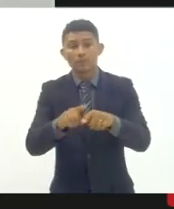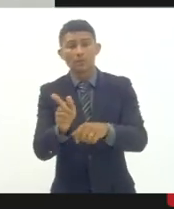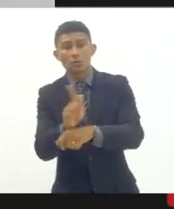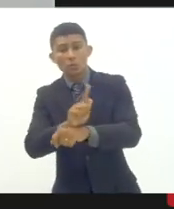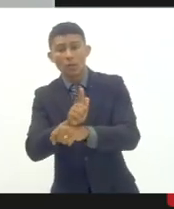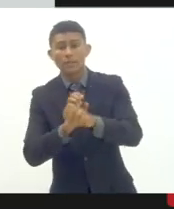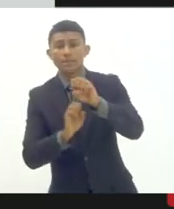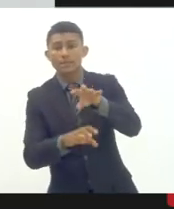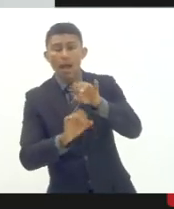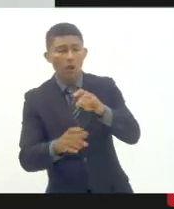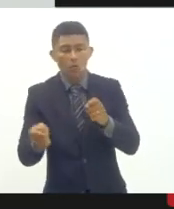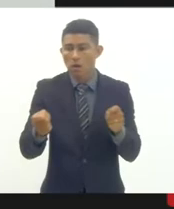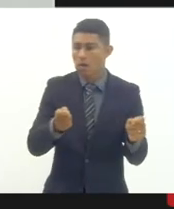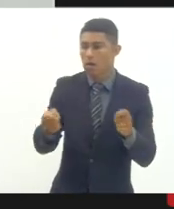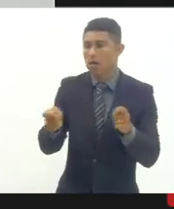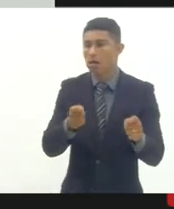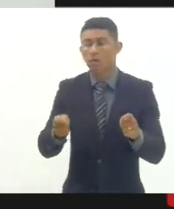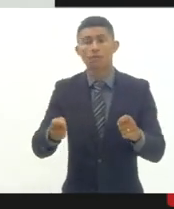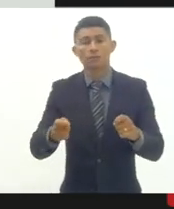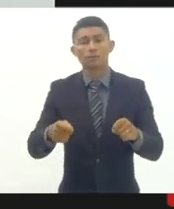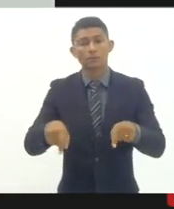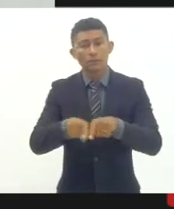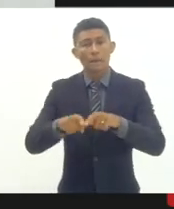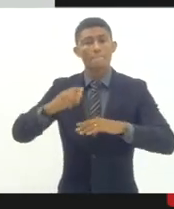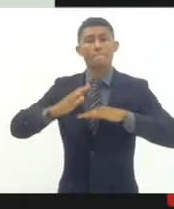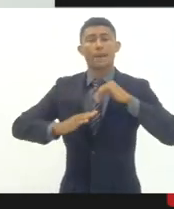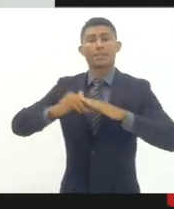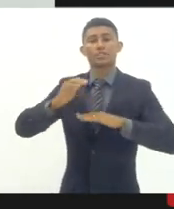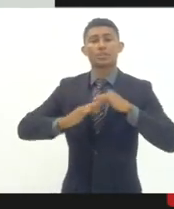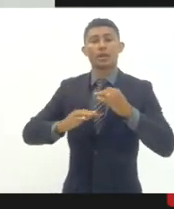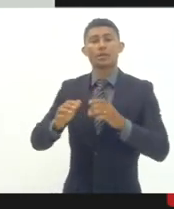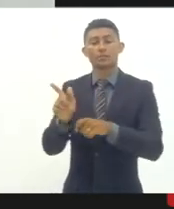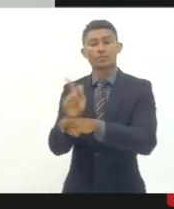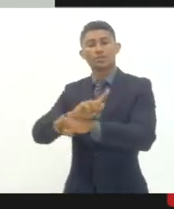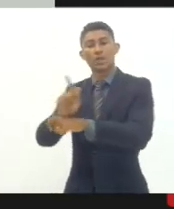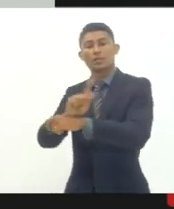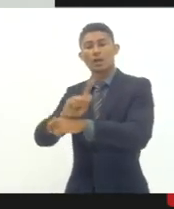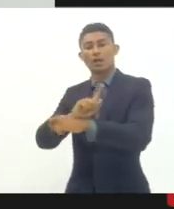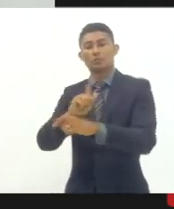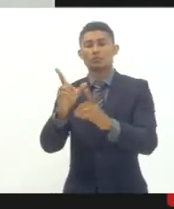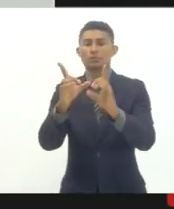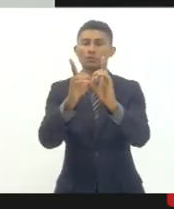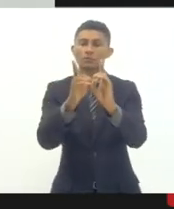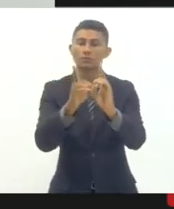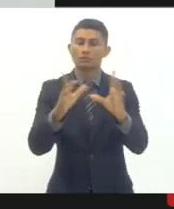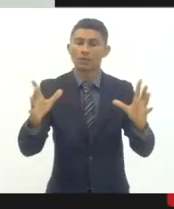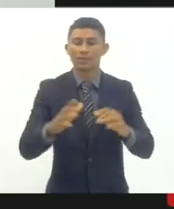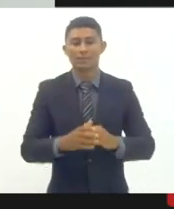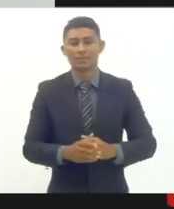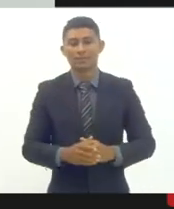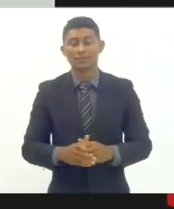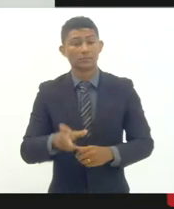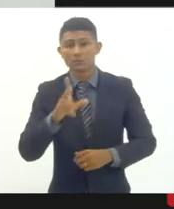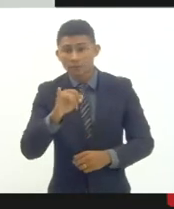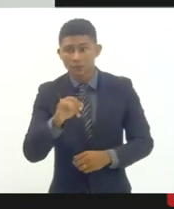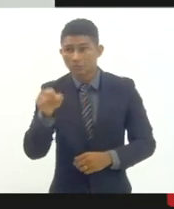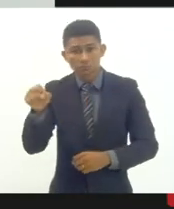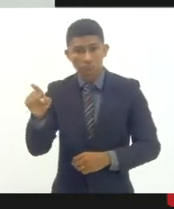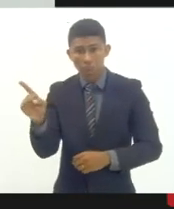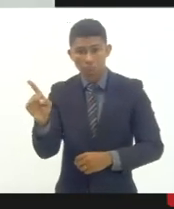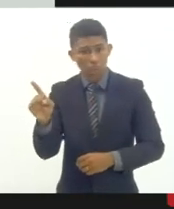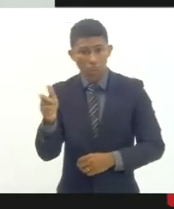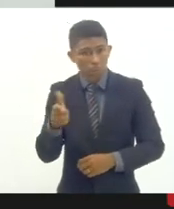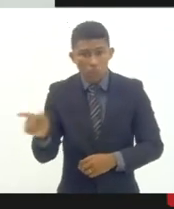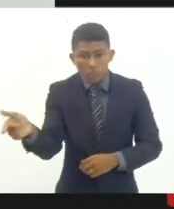em especial da prática da digestão democrática se não for assim a gente não tem um plano político